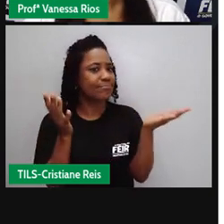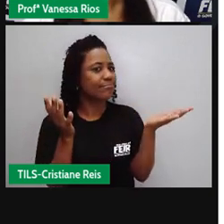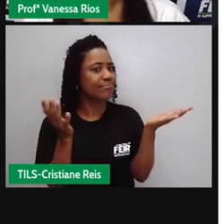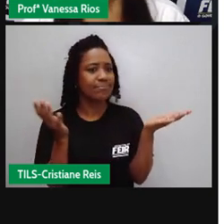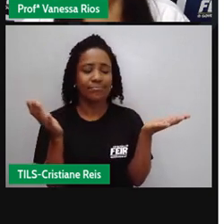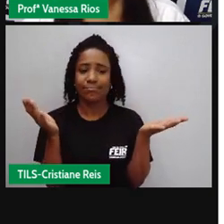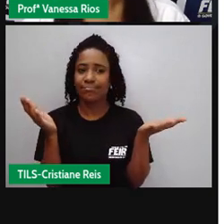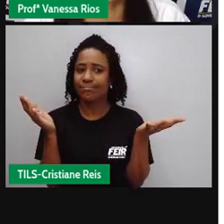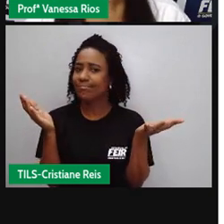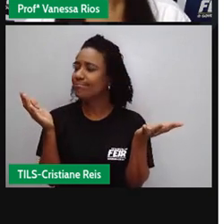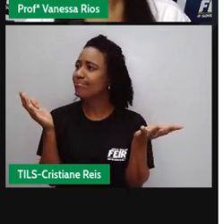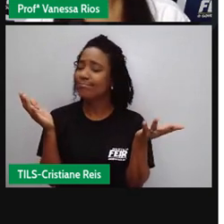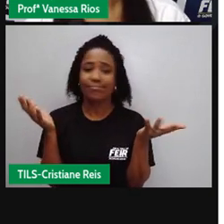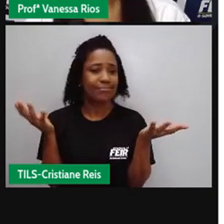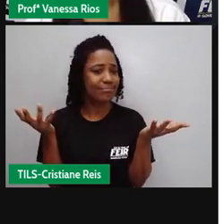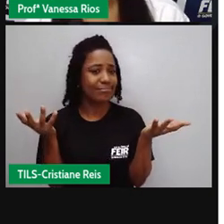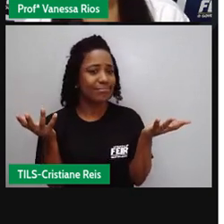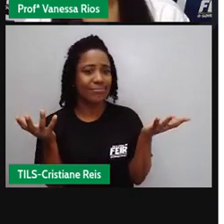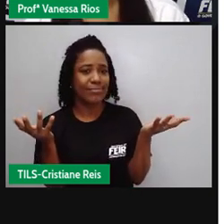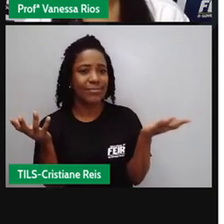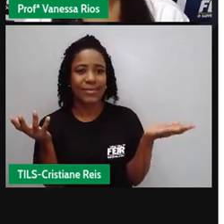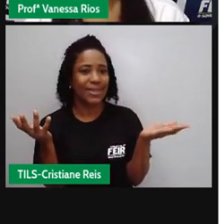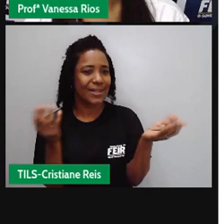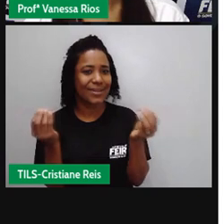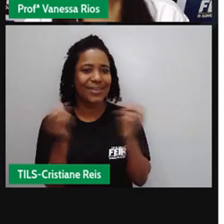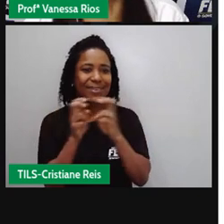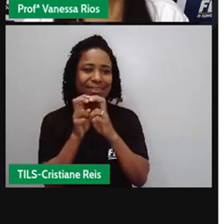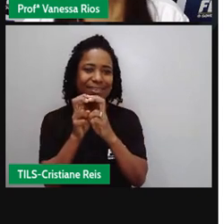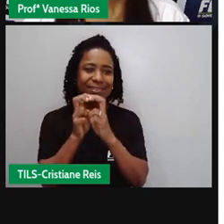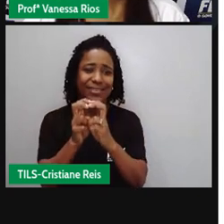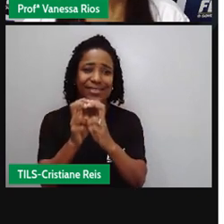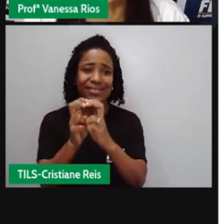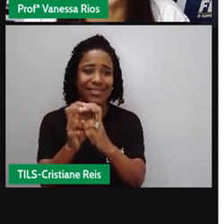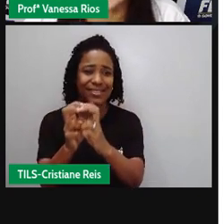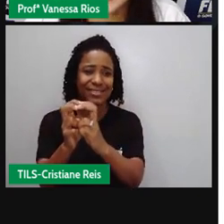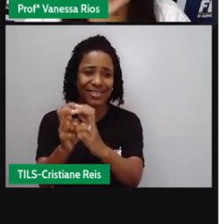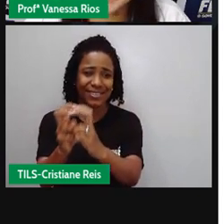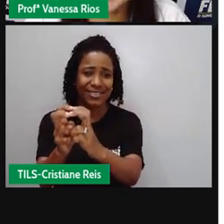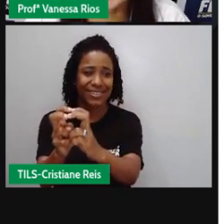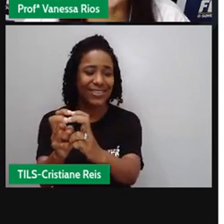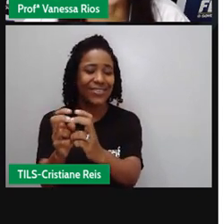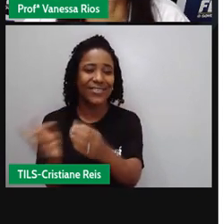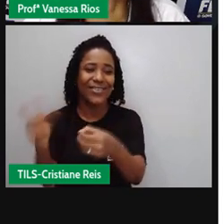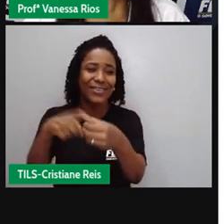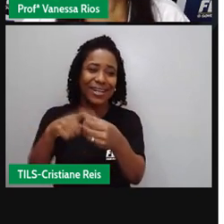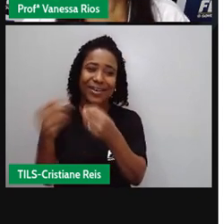não sabia como voltar para a estação naquela cidade estranha